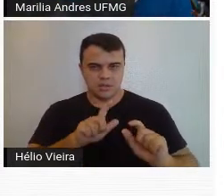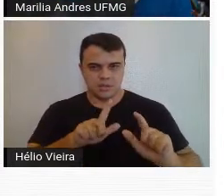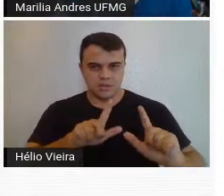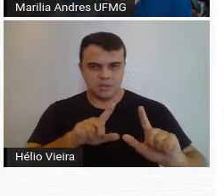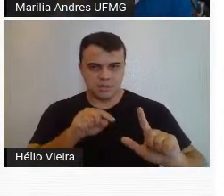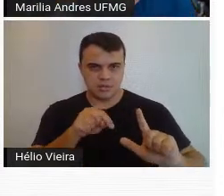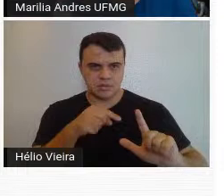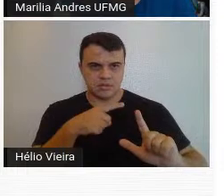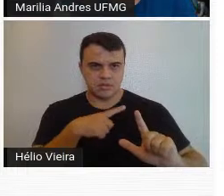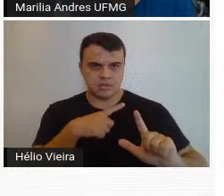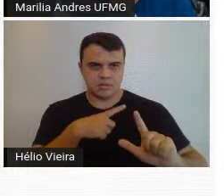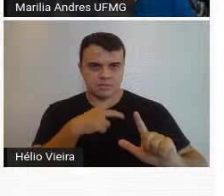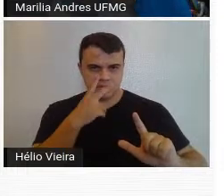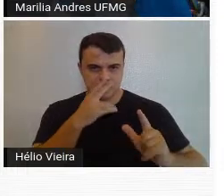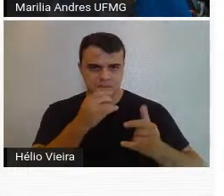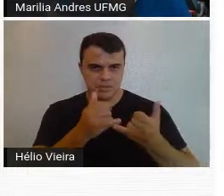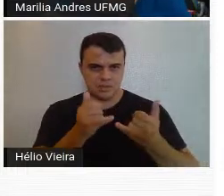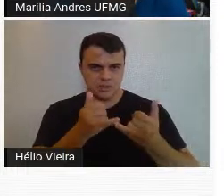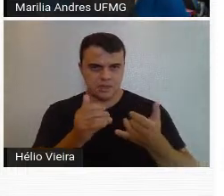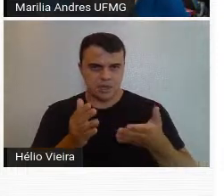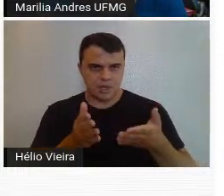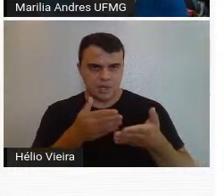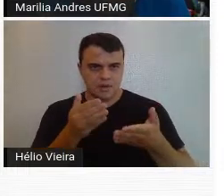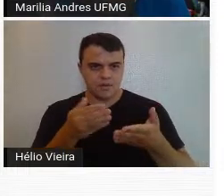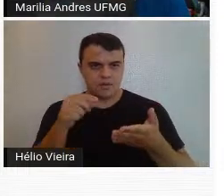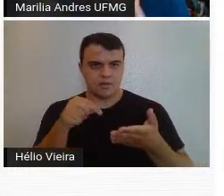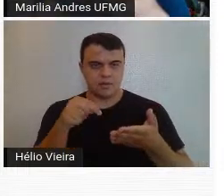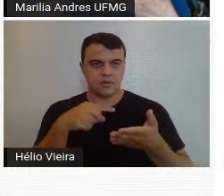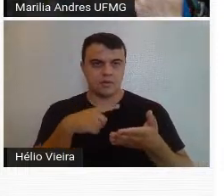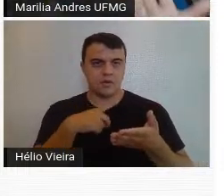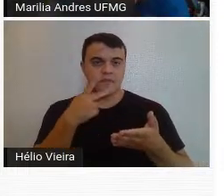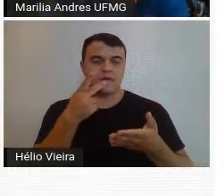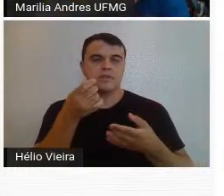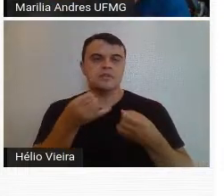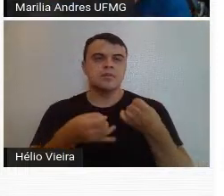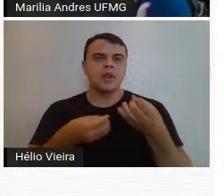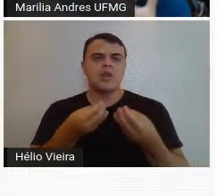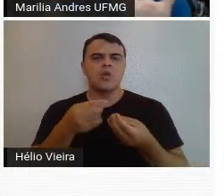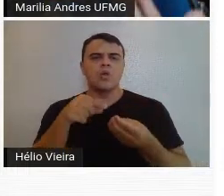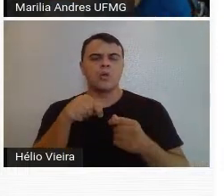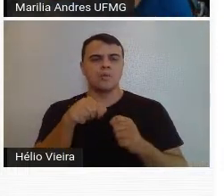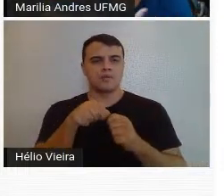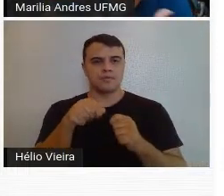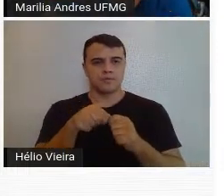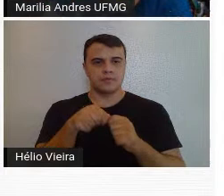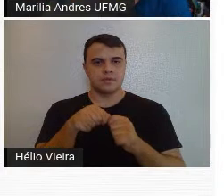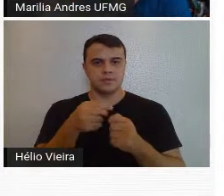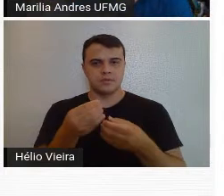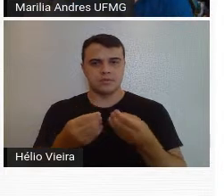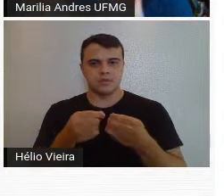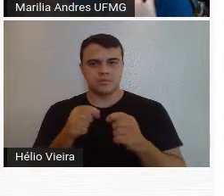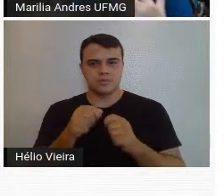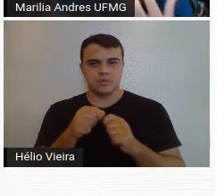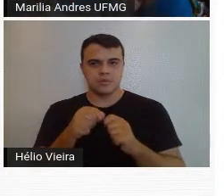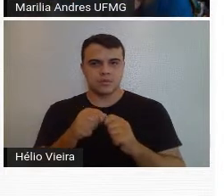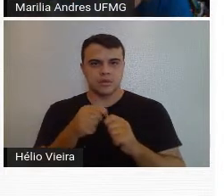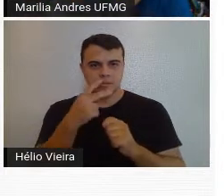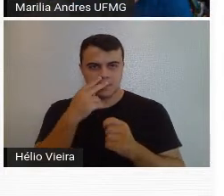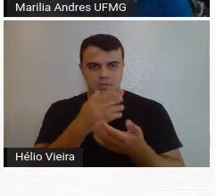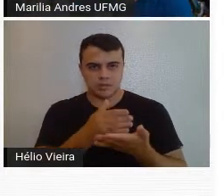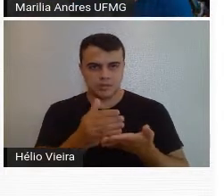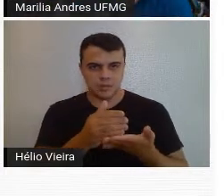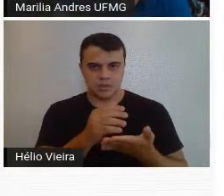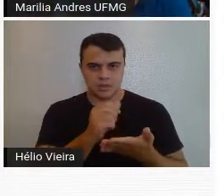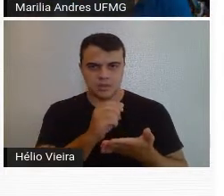livrinhos do Circuito Atelier, dizendo como é que ele faz isso, como é que ele faz essa escultura, que ele começa no atelier,